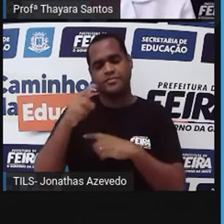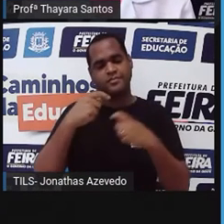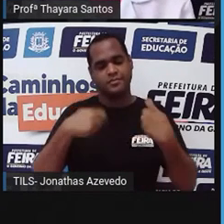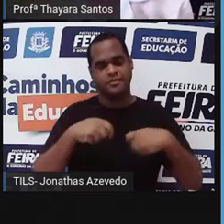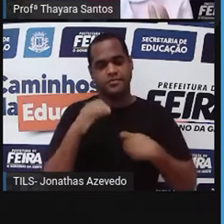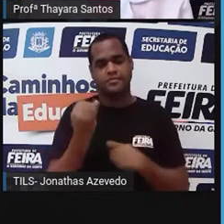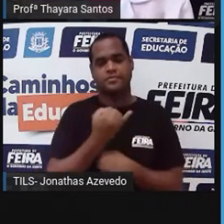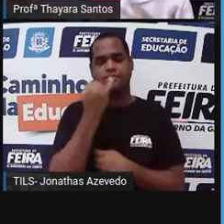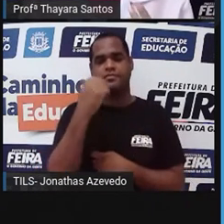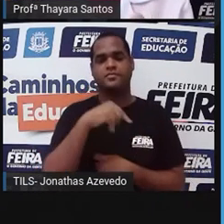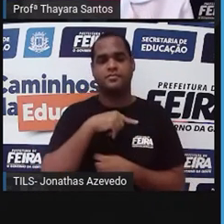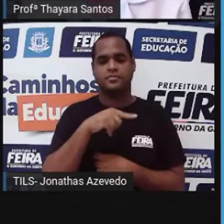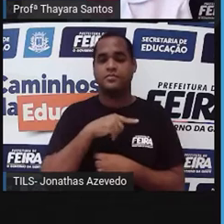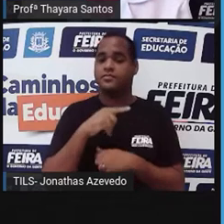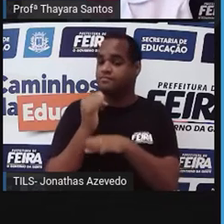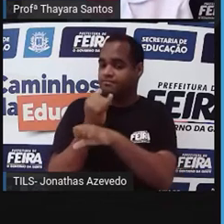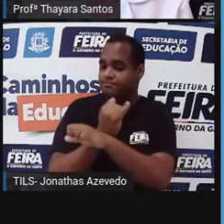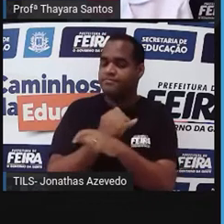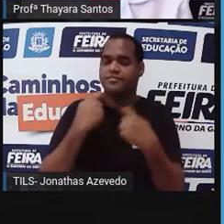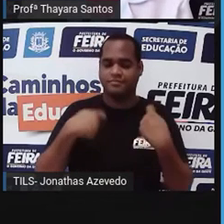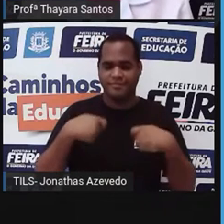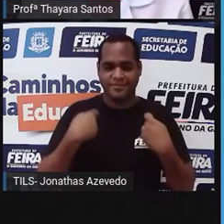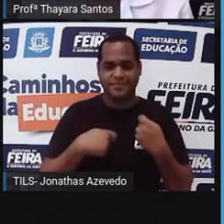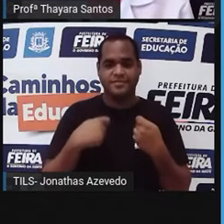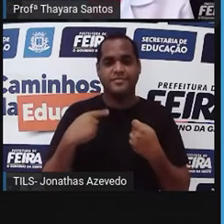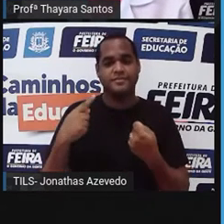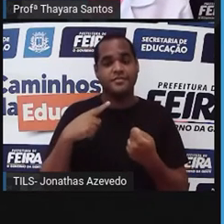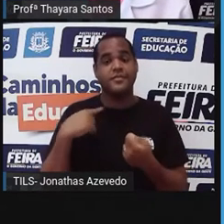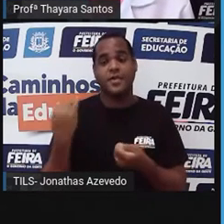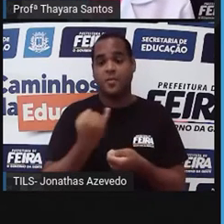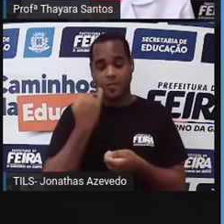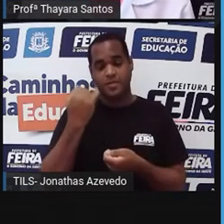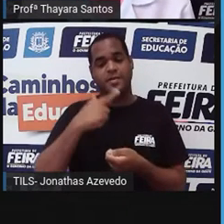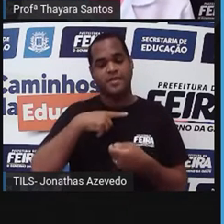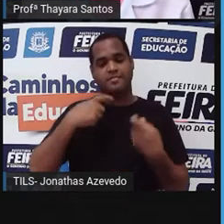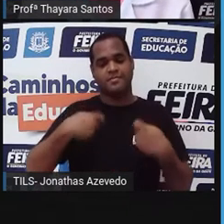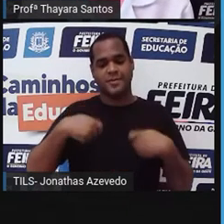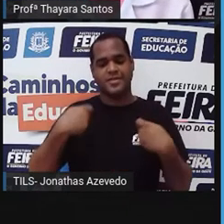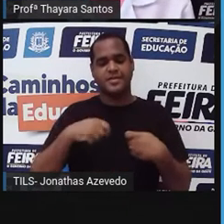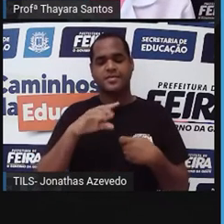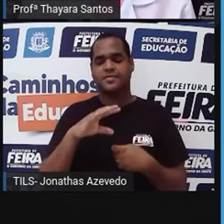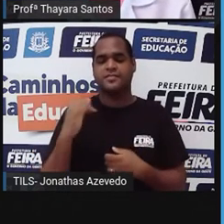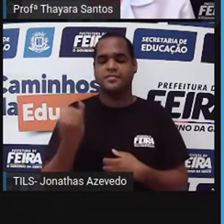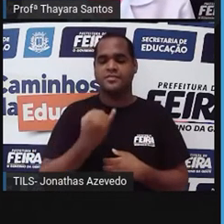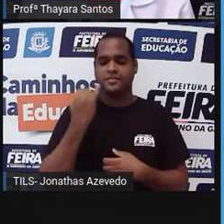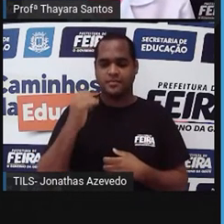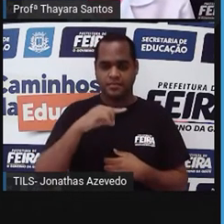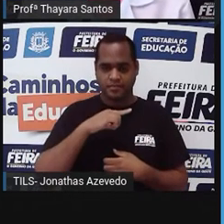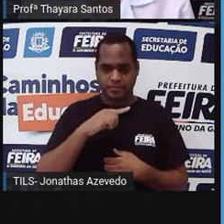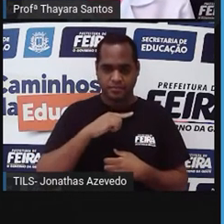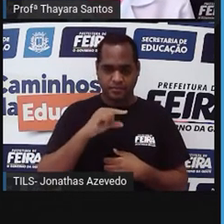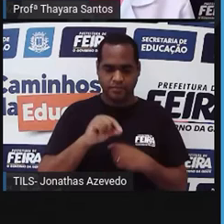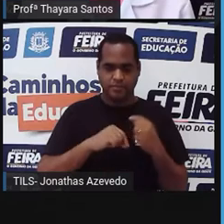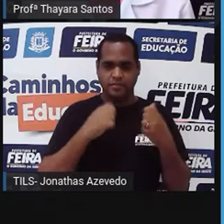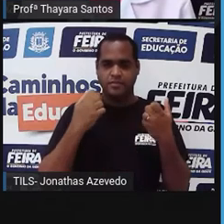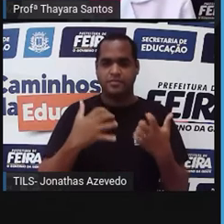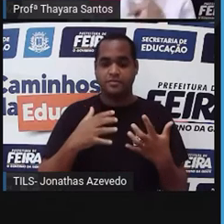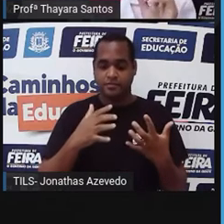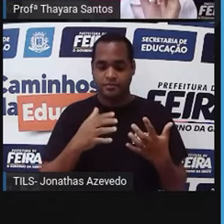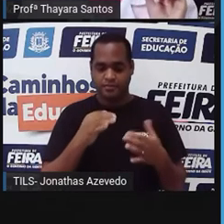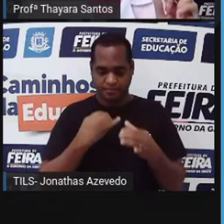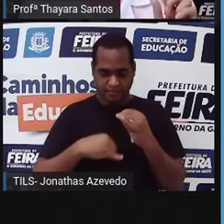gordura. Não é só dos outros nutrientes que a gente precisa. A gente precisa de gordura também, que é um importante ponte de energia para o nosso corpo, inclusive.